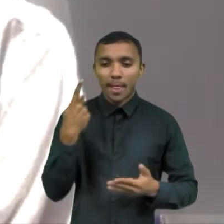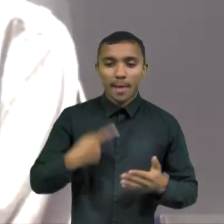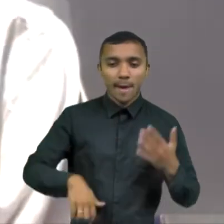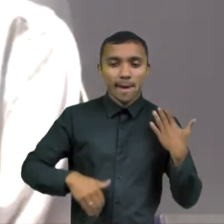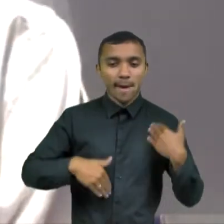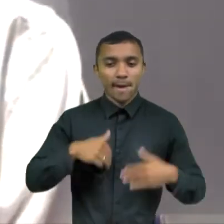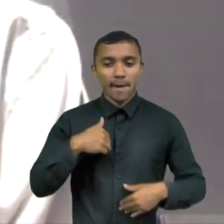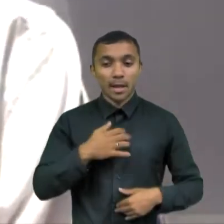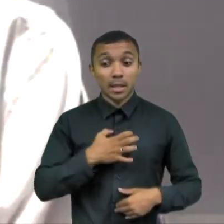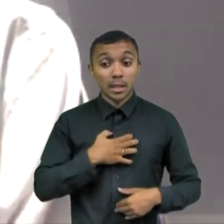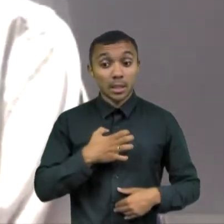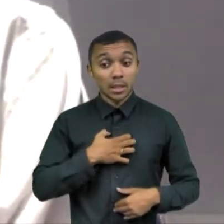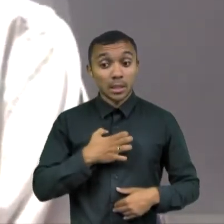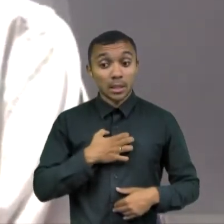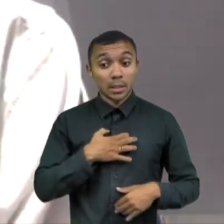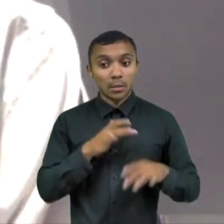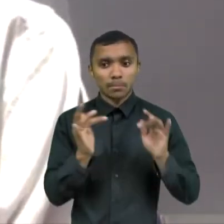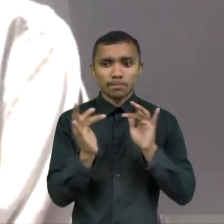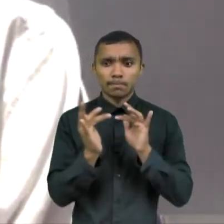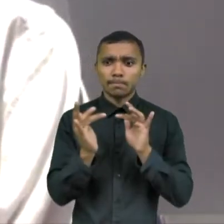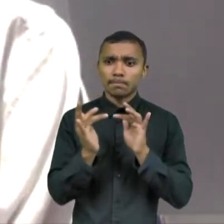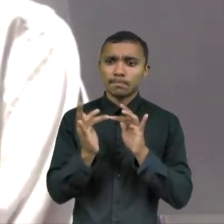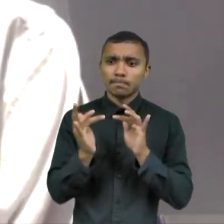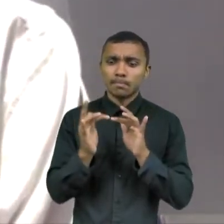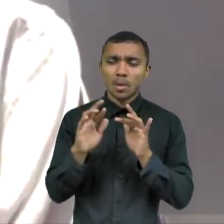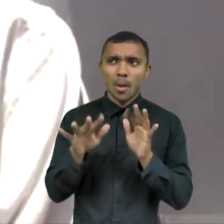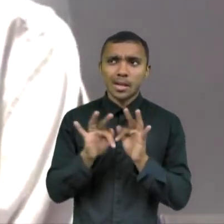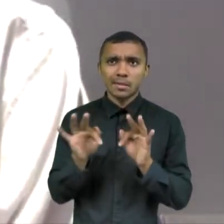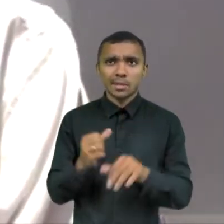físico também, entende? Não é só sentimental.